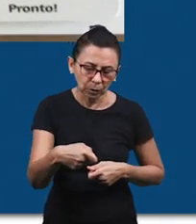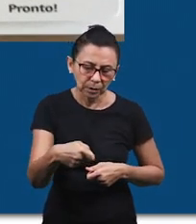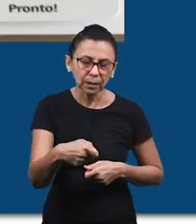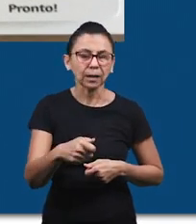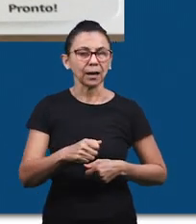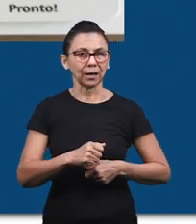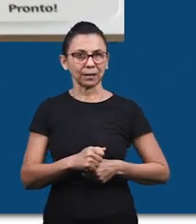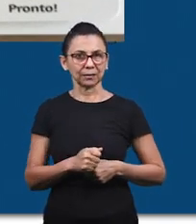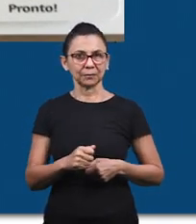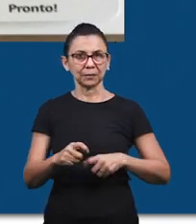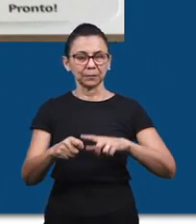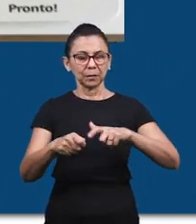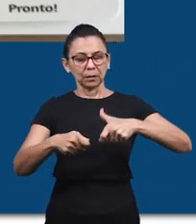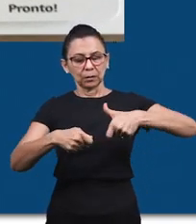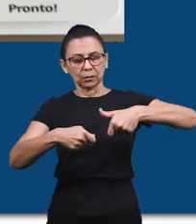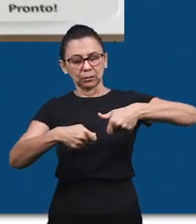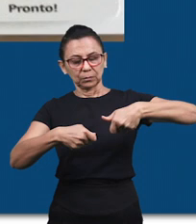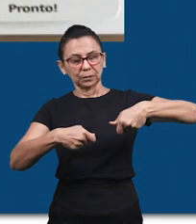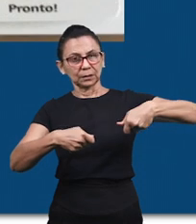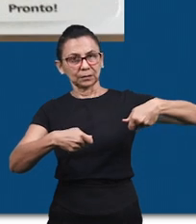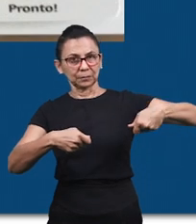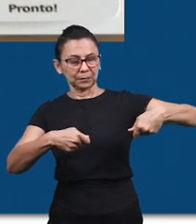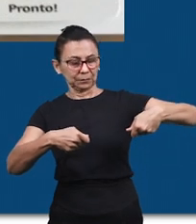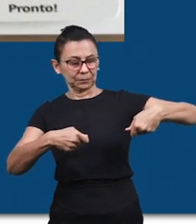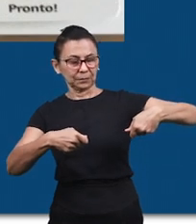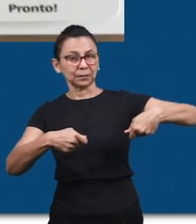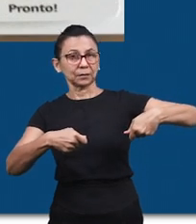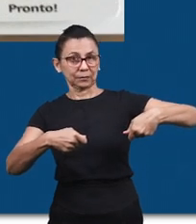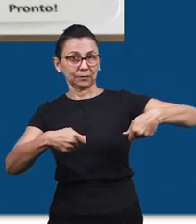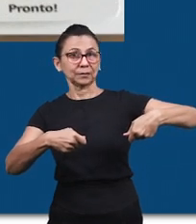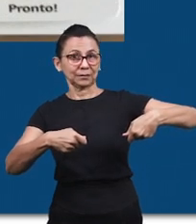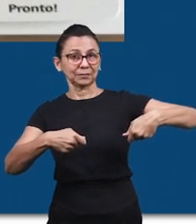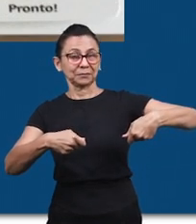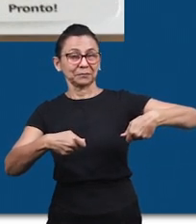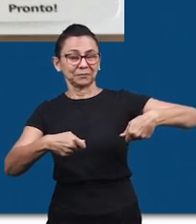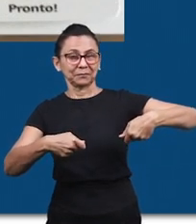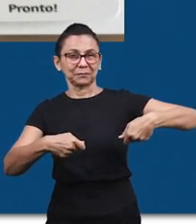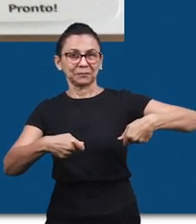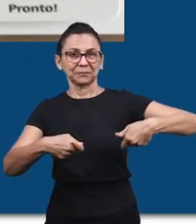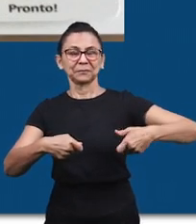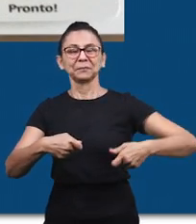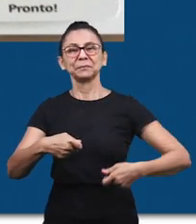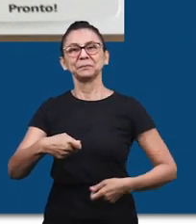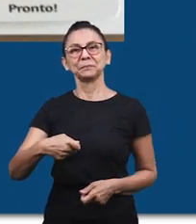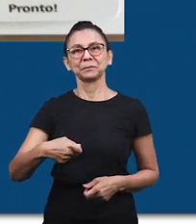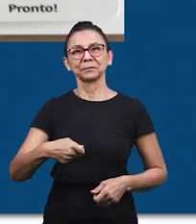Depois, ela vai passar o creme dental na escova.